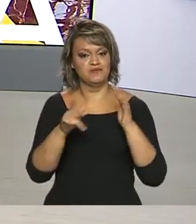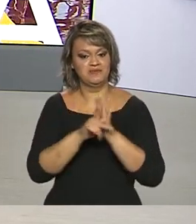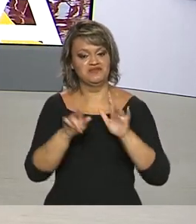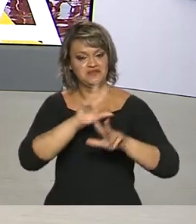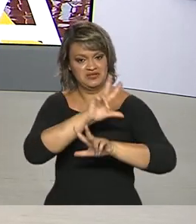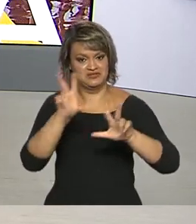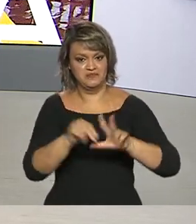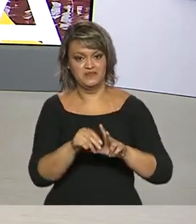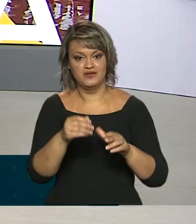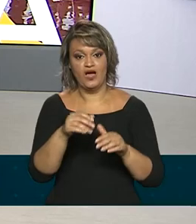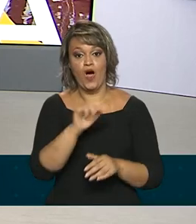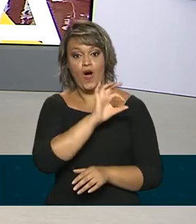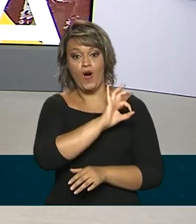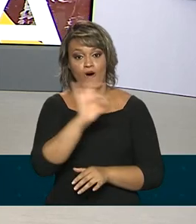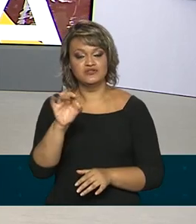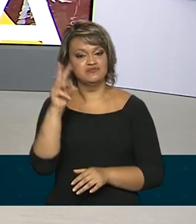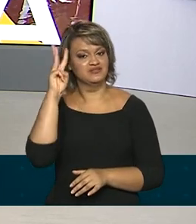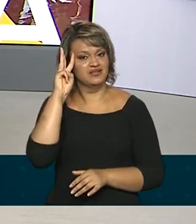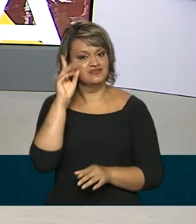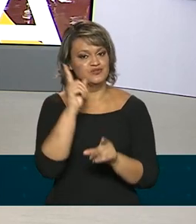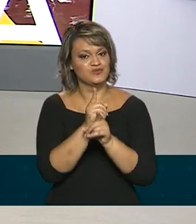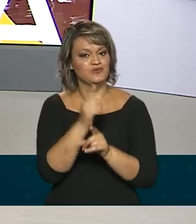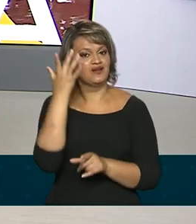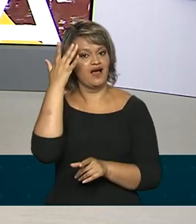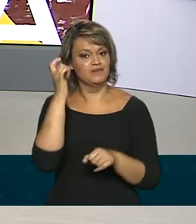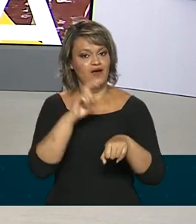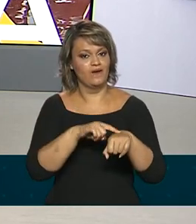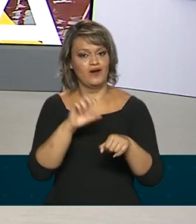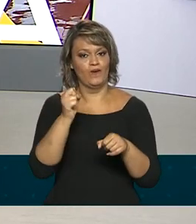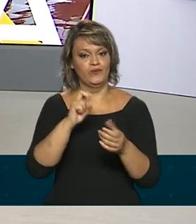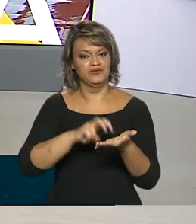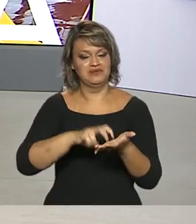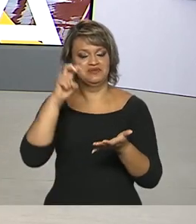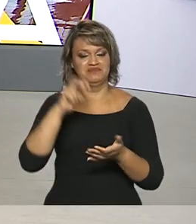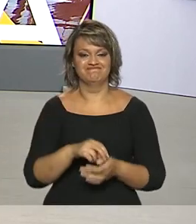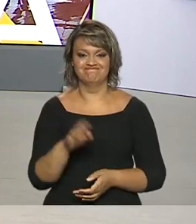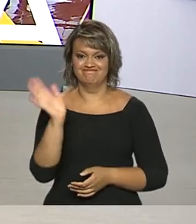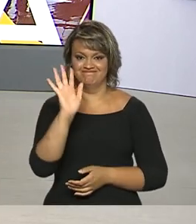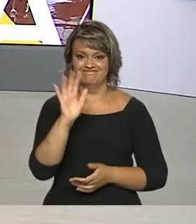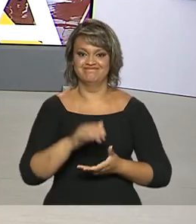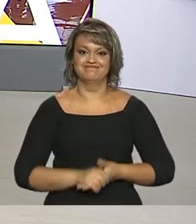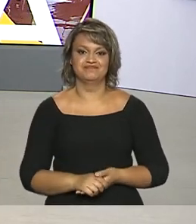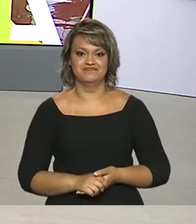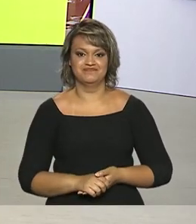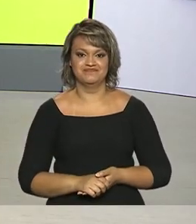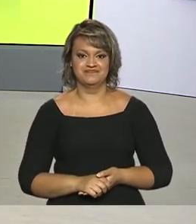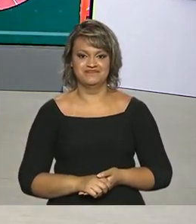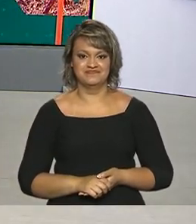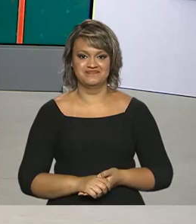Uma ótima terça-feira para você. Nos encontramos amanhã, às 8 horas, aqui no Brasil em Dia. Tchau, tchau.